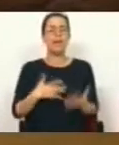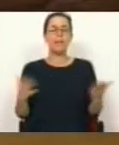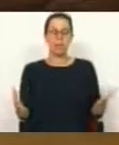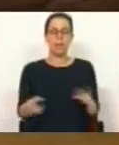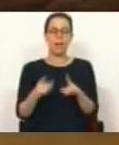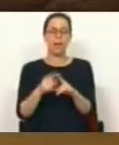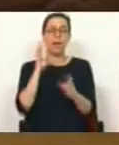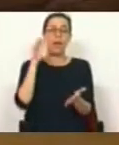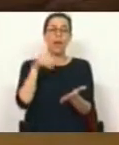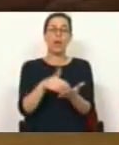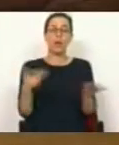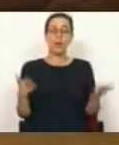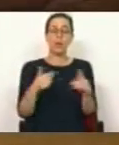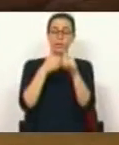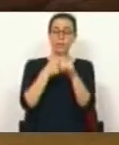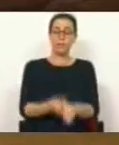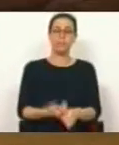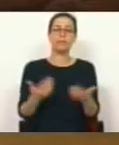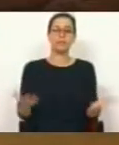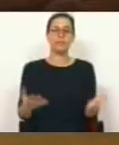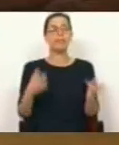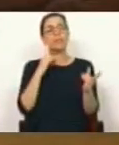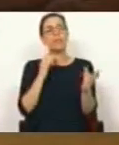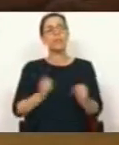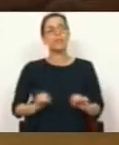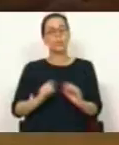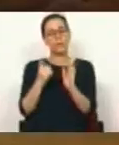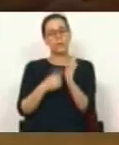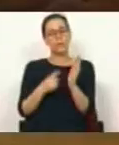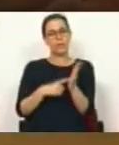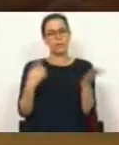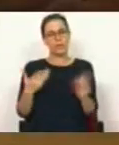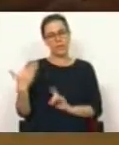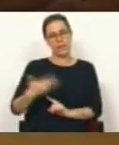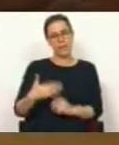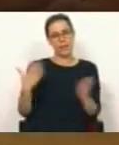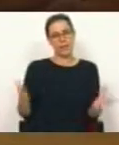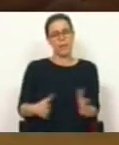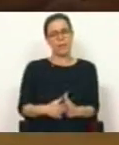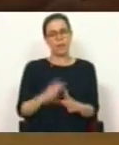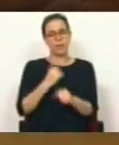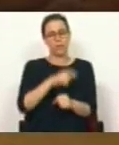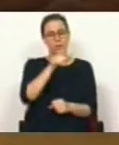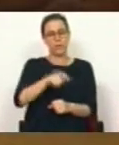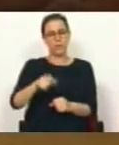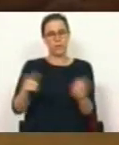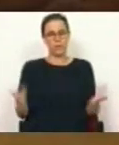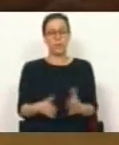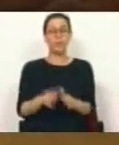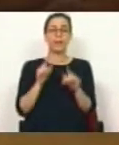para que os resultados sejam cumpridos, sem ter em conta as necessidades e os direitos desses trabalhadores.